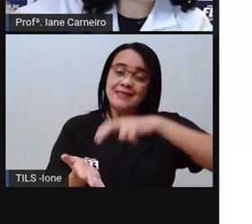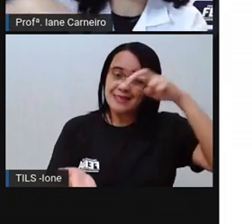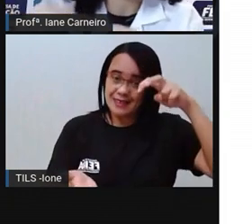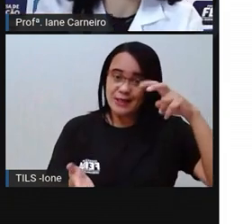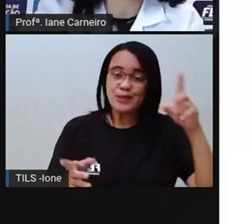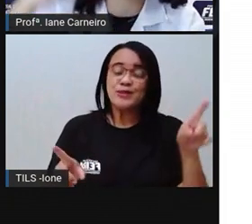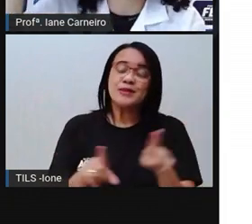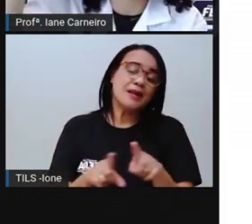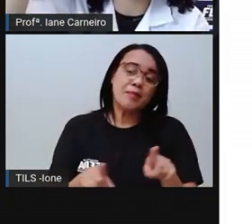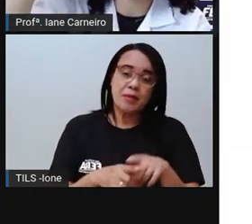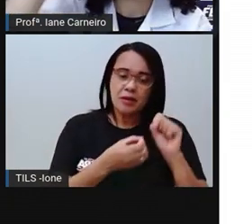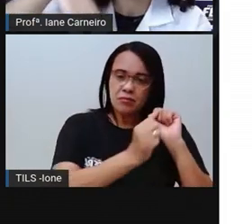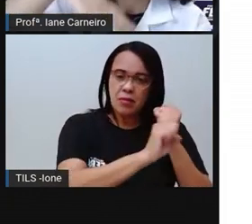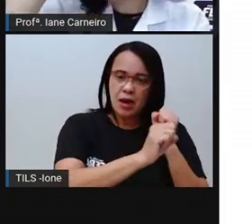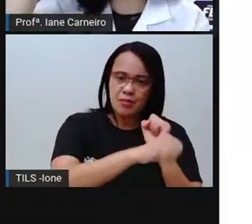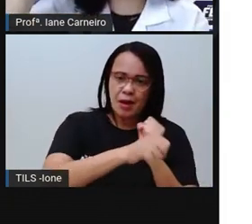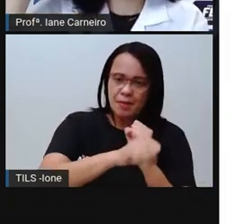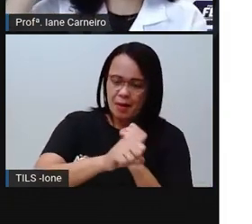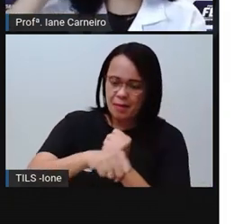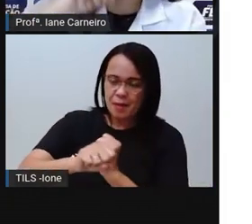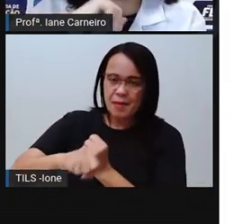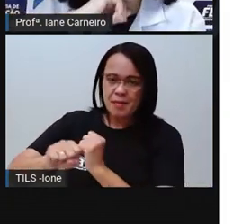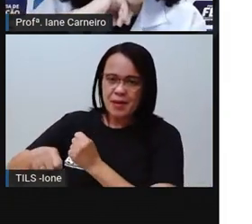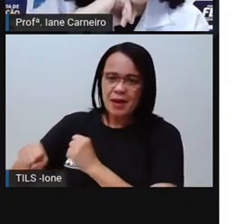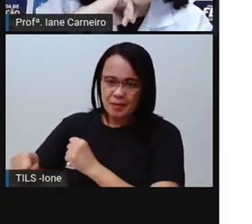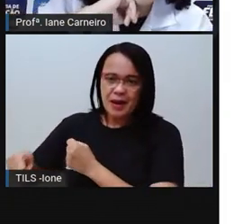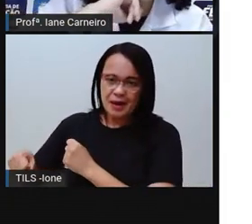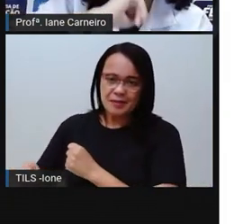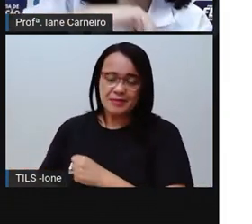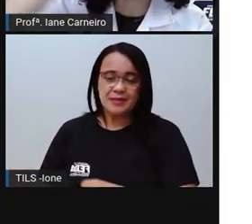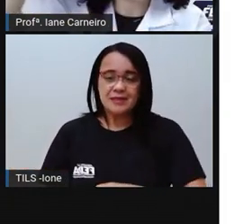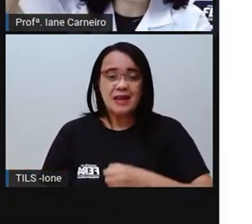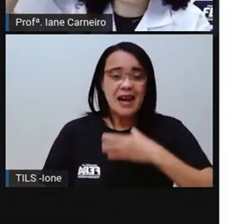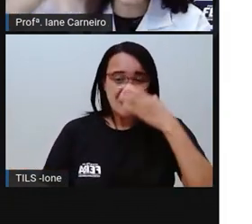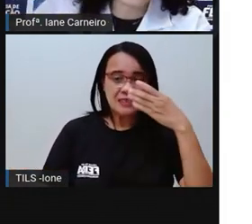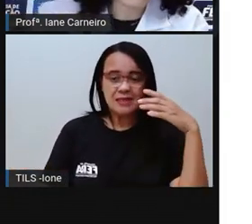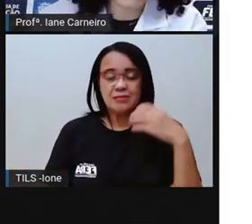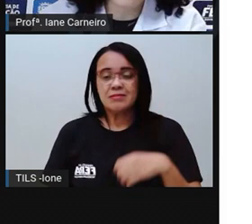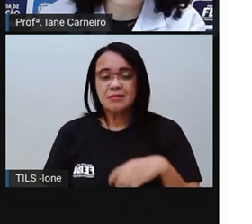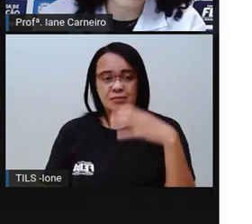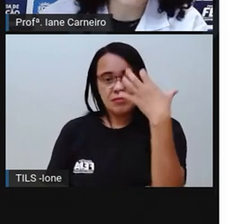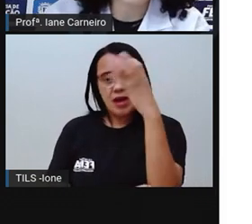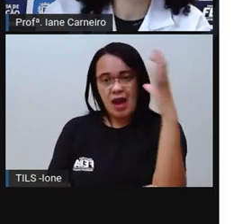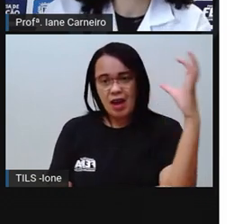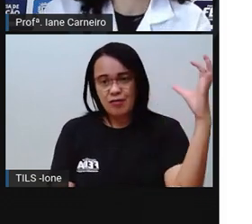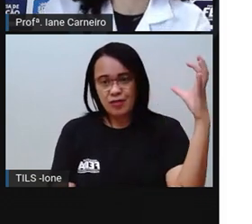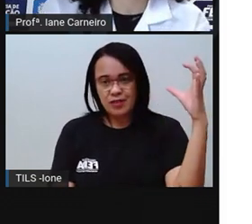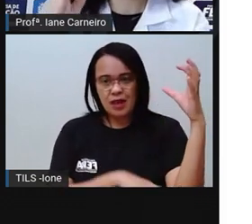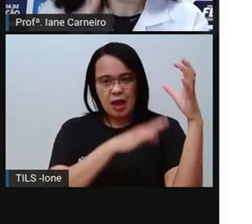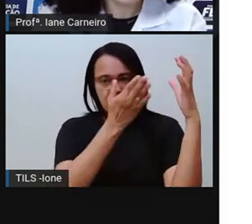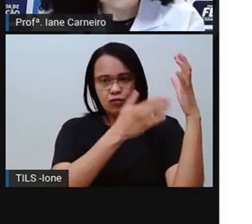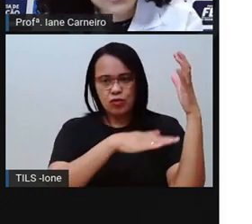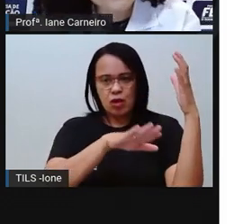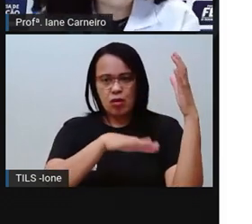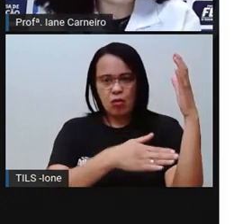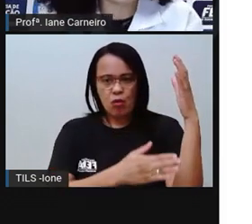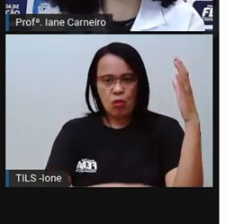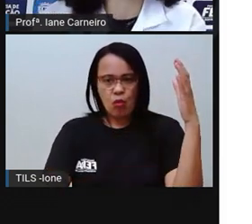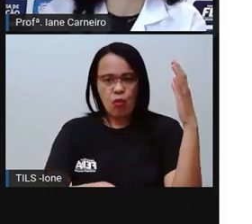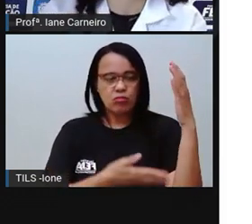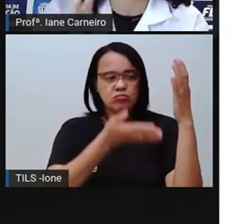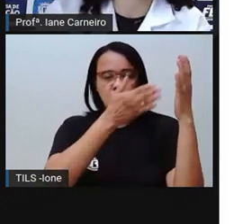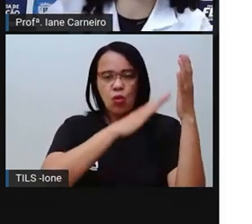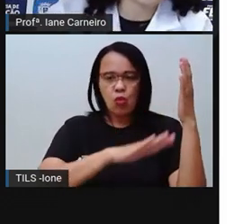frente, né, da casa, que tinha um pé, não me lembro qual era a árvore, e aí caia muitas folhas secas. Então, todo dia de